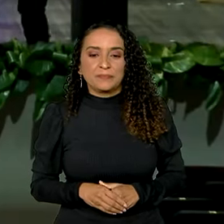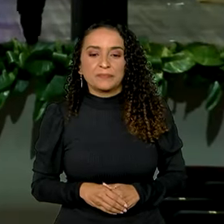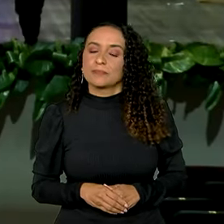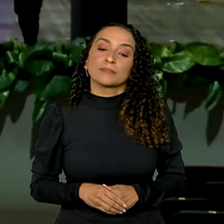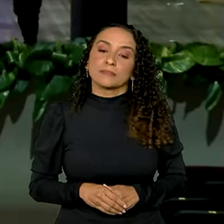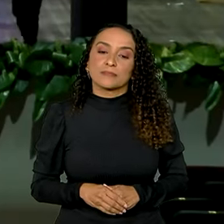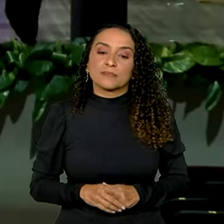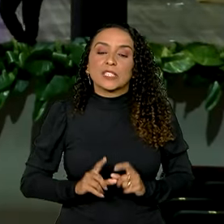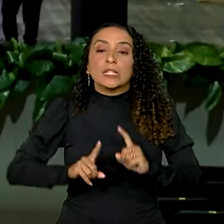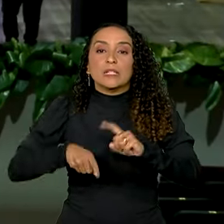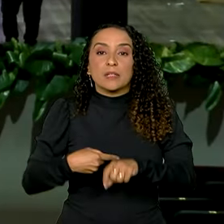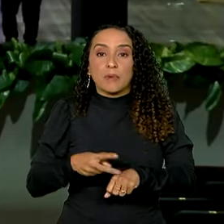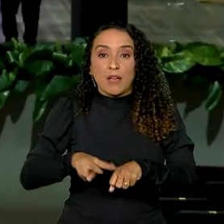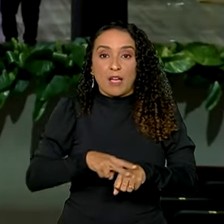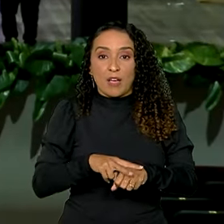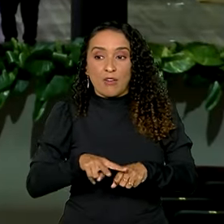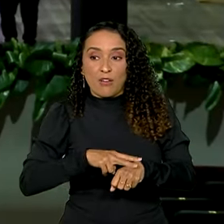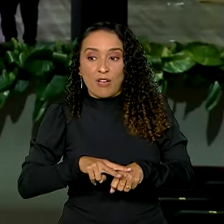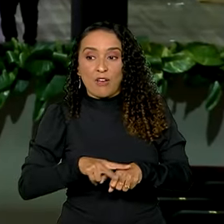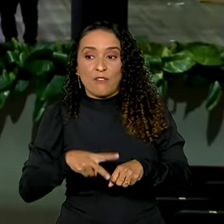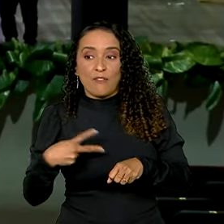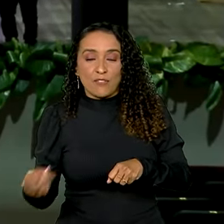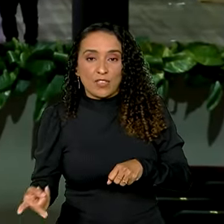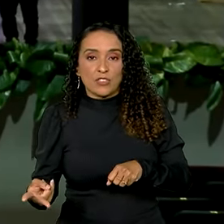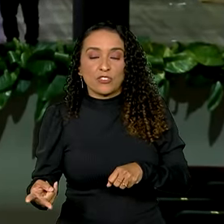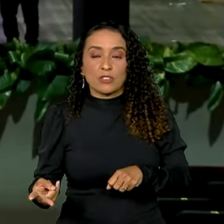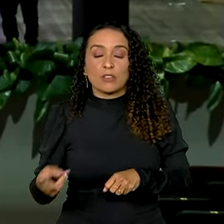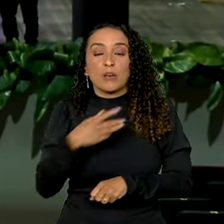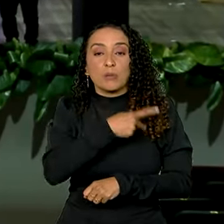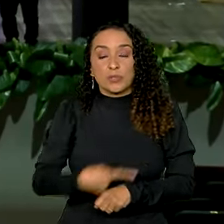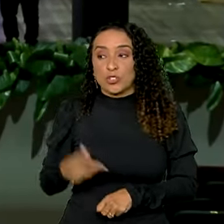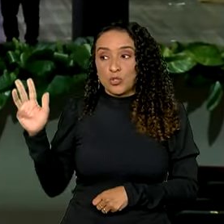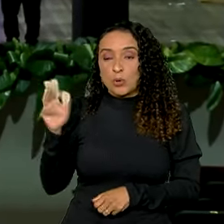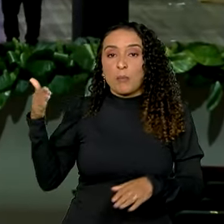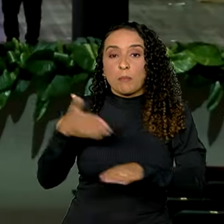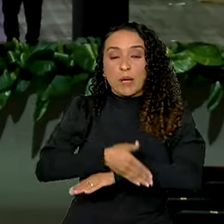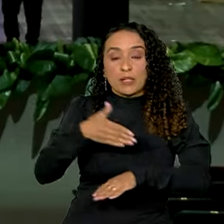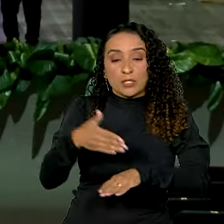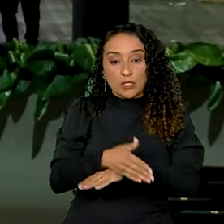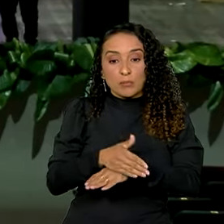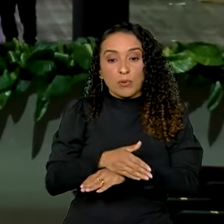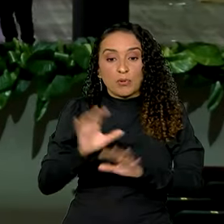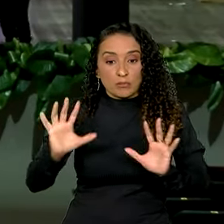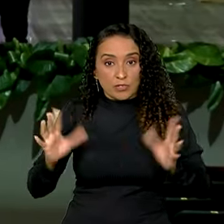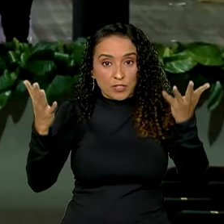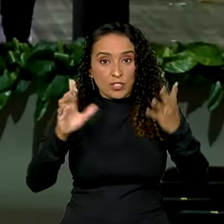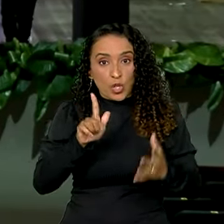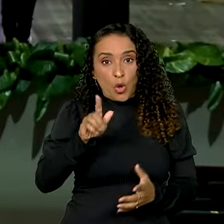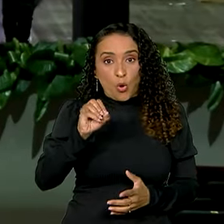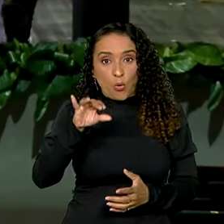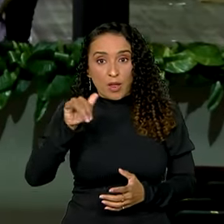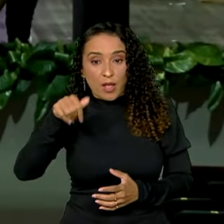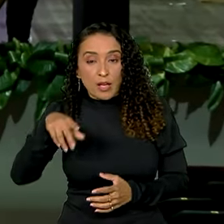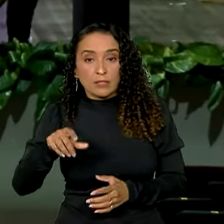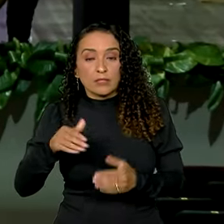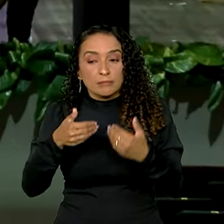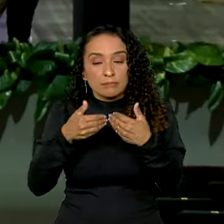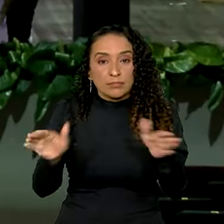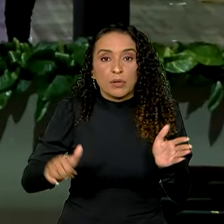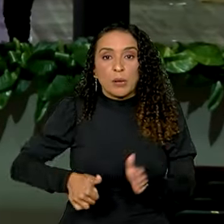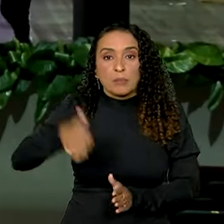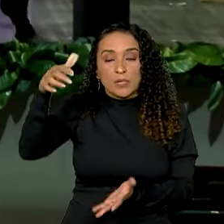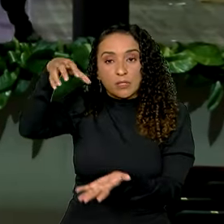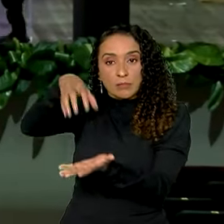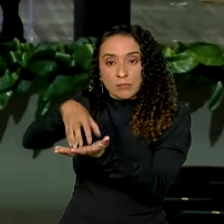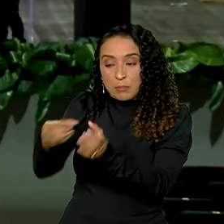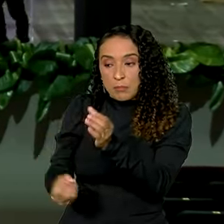Depois de arco verde, o presidente Lula participou de evento em Goiânia. Ele inaugurou a primeira unidade de produção